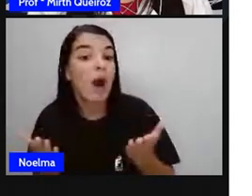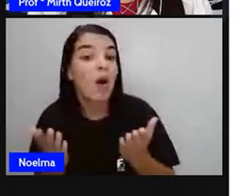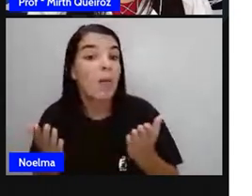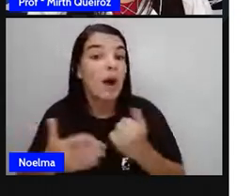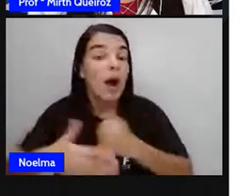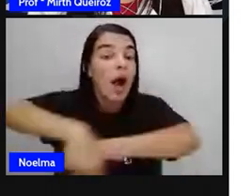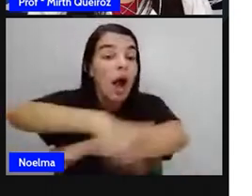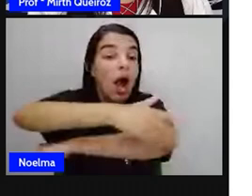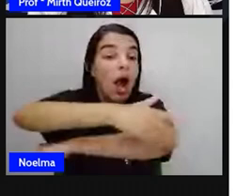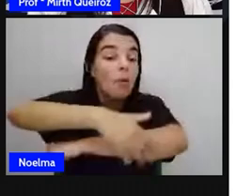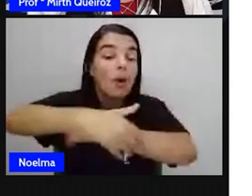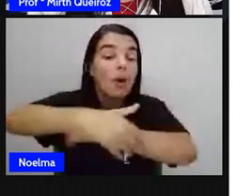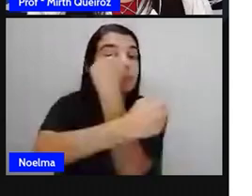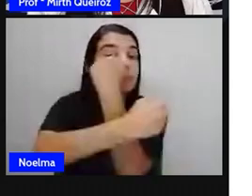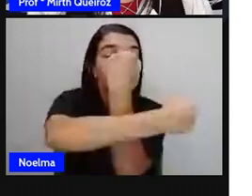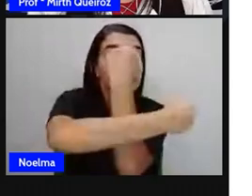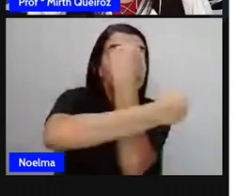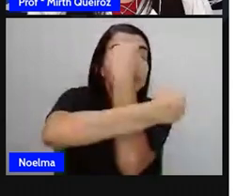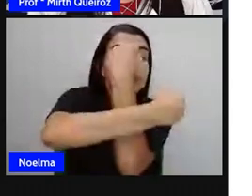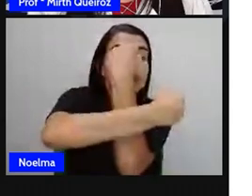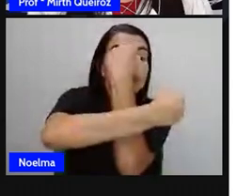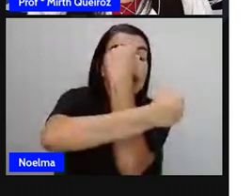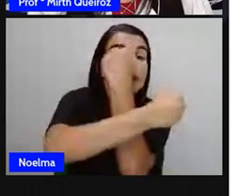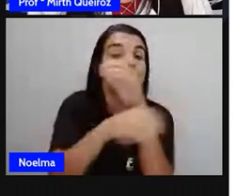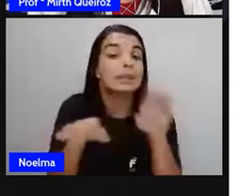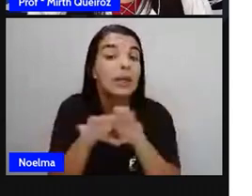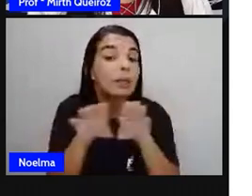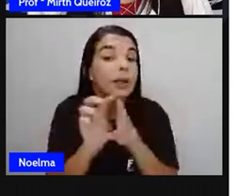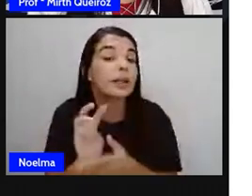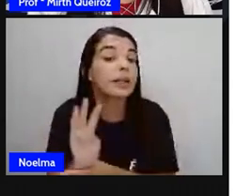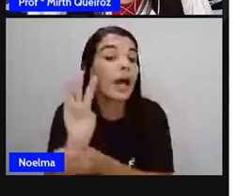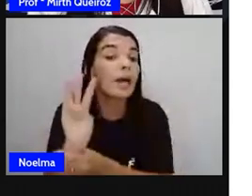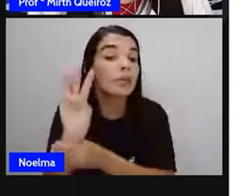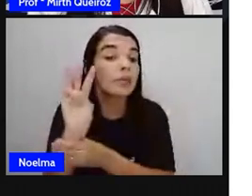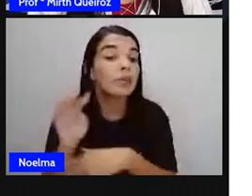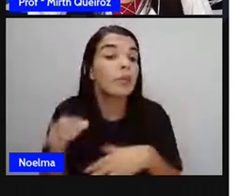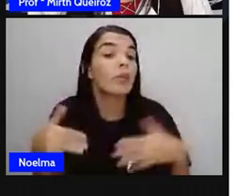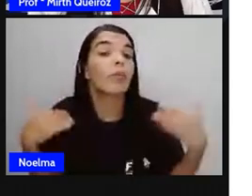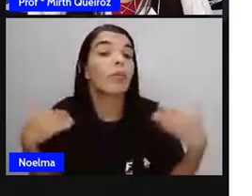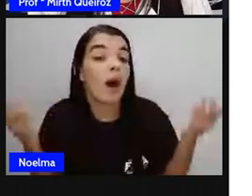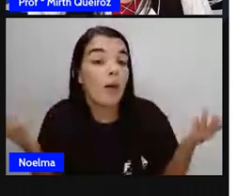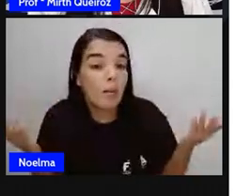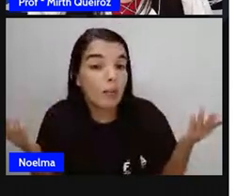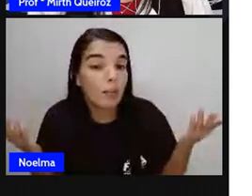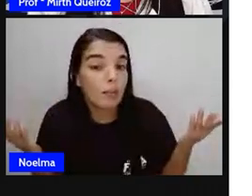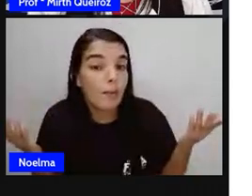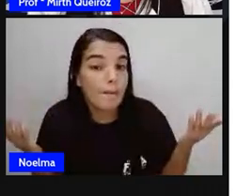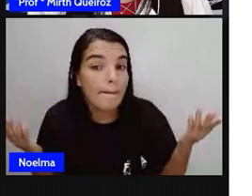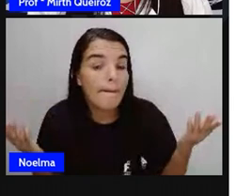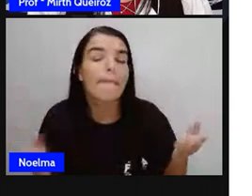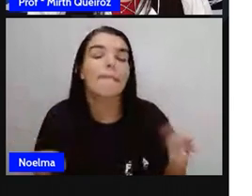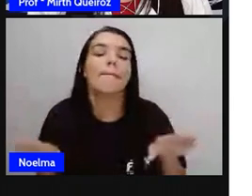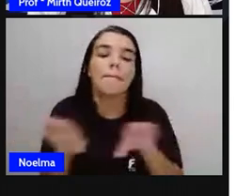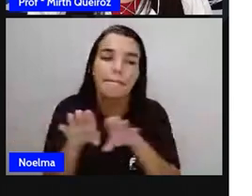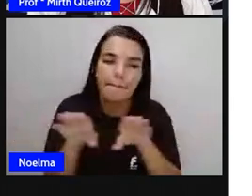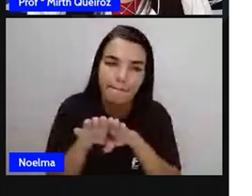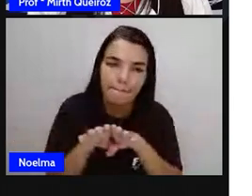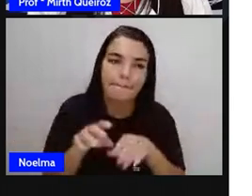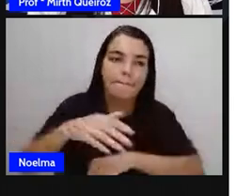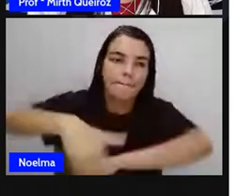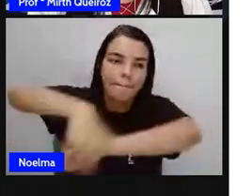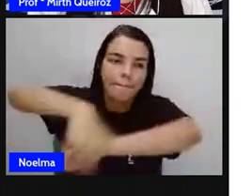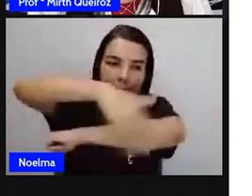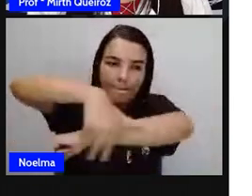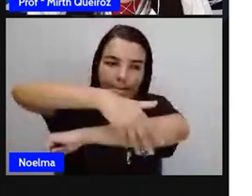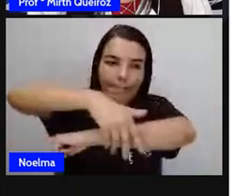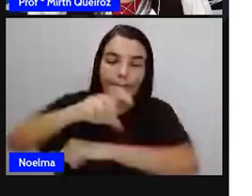perpendiculares à rua W? Quais são X e Y,